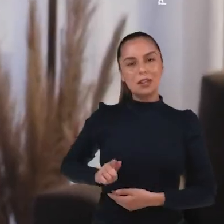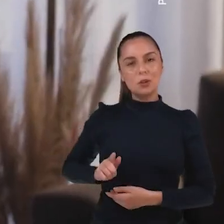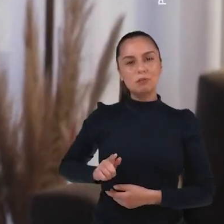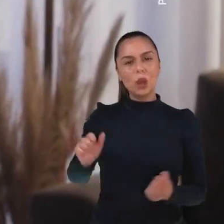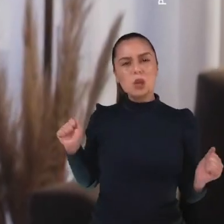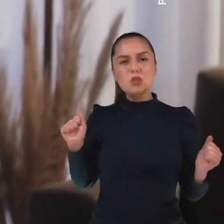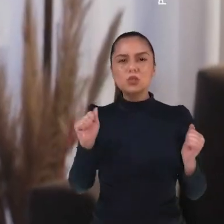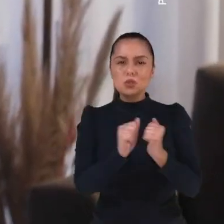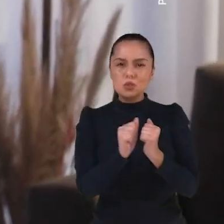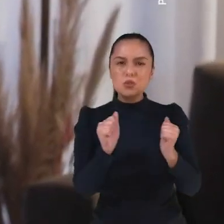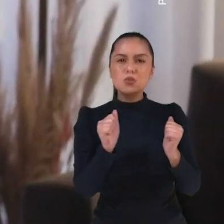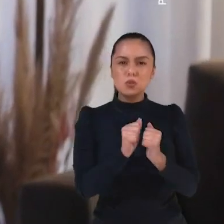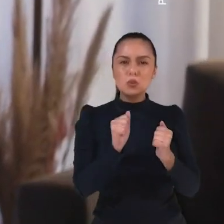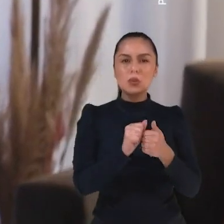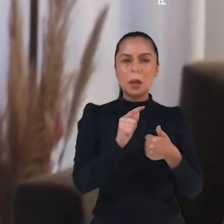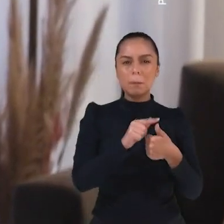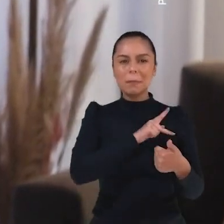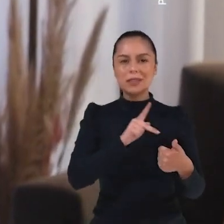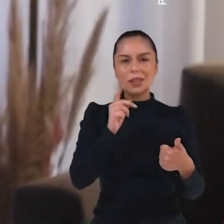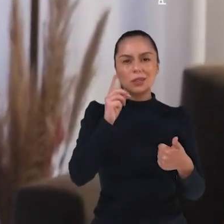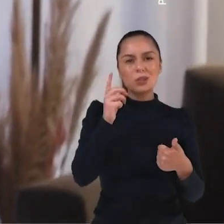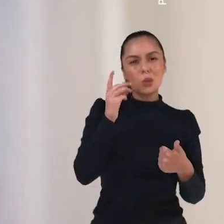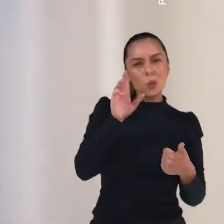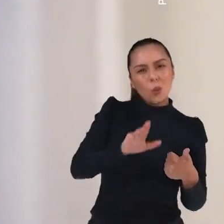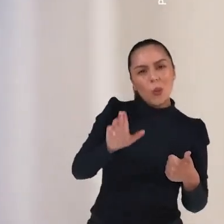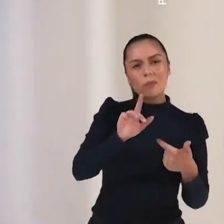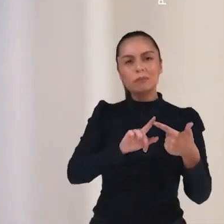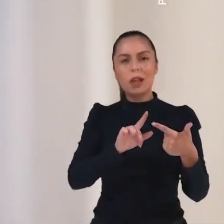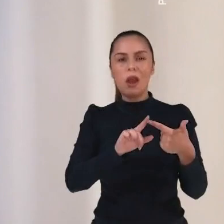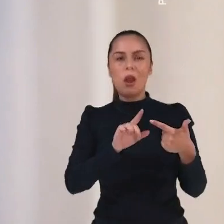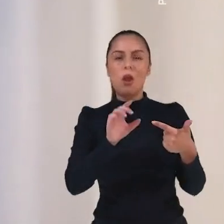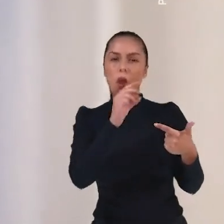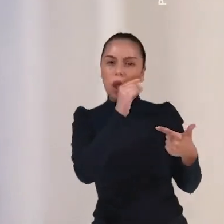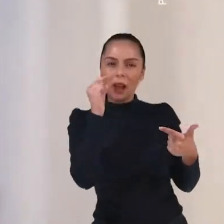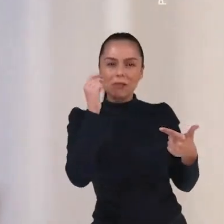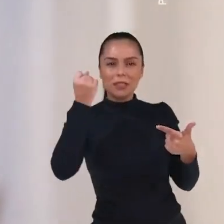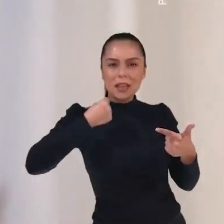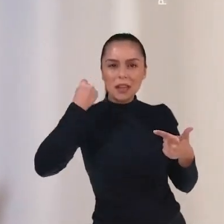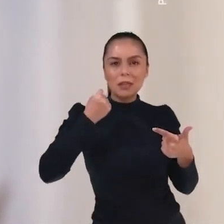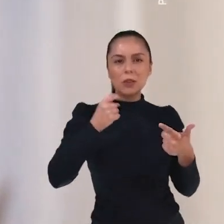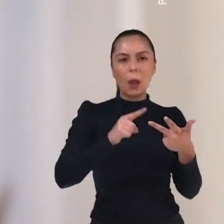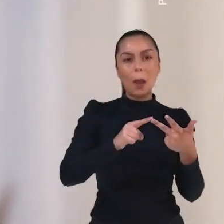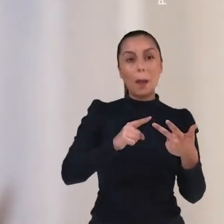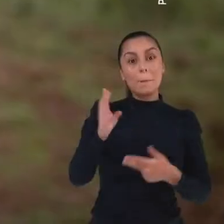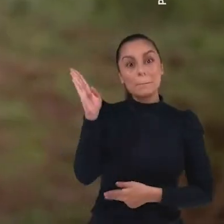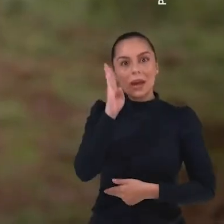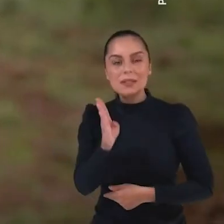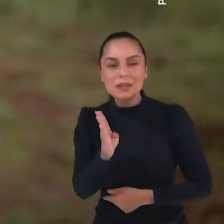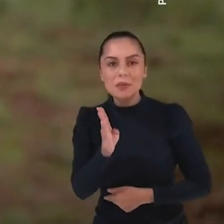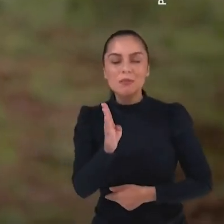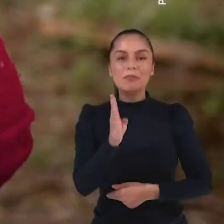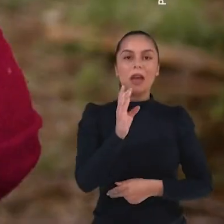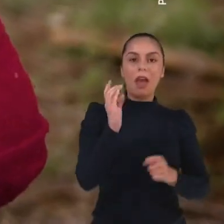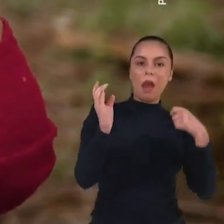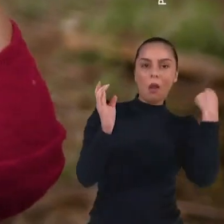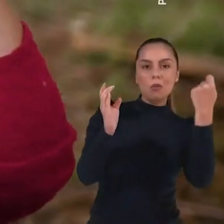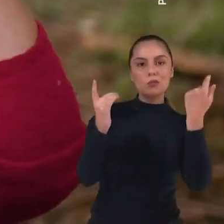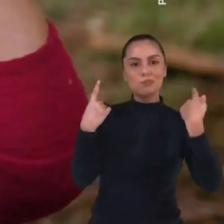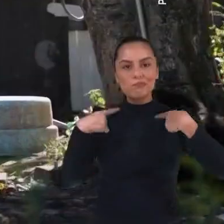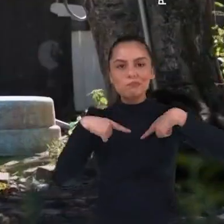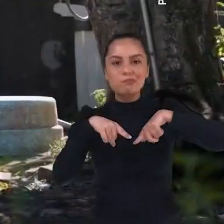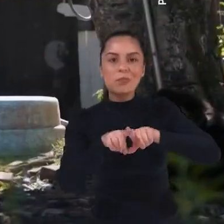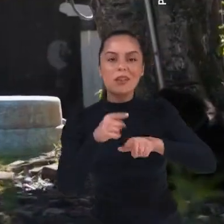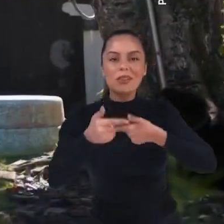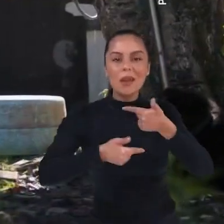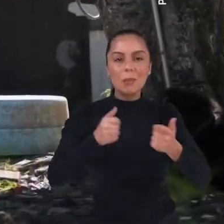E ao lado do presidente Lula e do Olívio Dutra, senador, o Brasil e o Rio Grande vão trabalhar juntos para resgatar a esperança